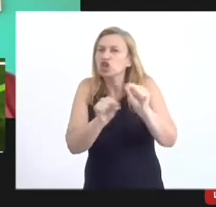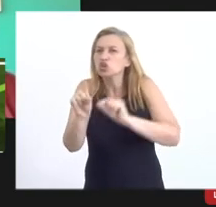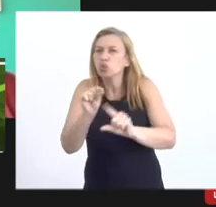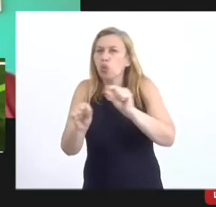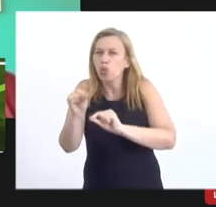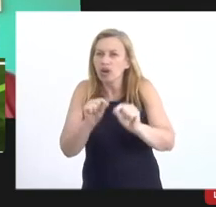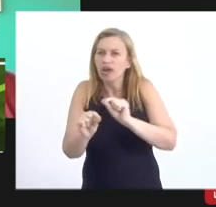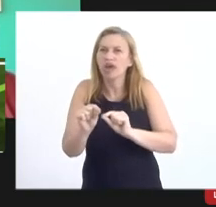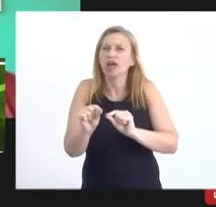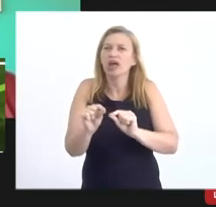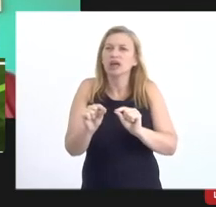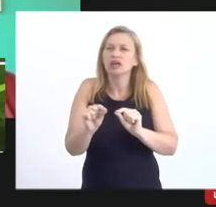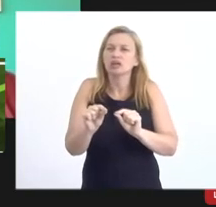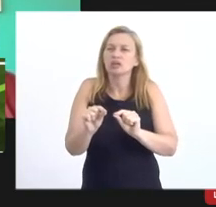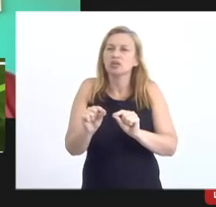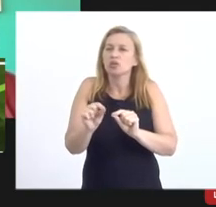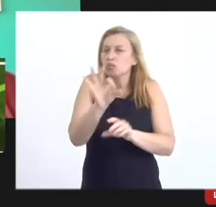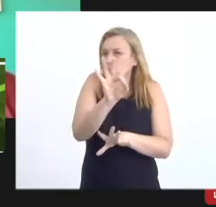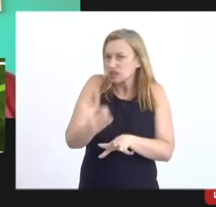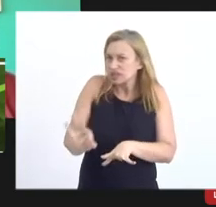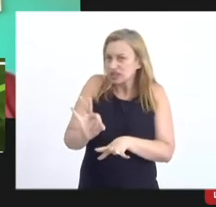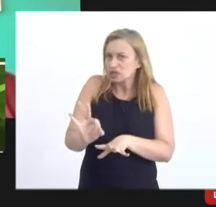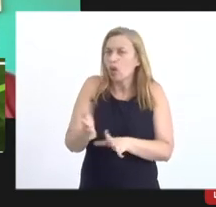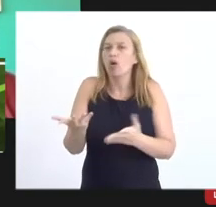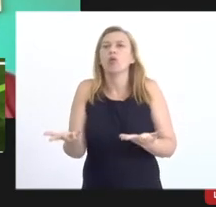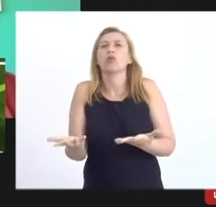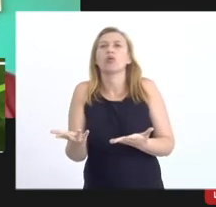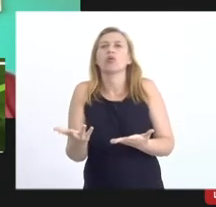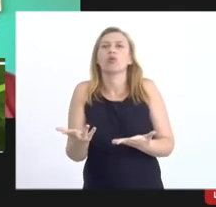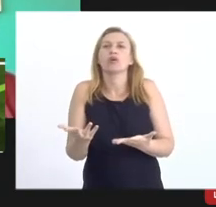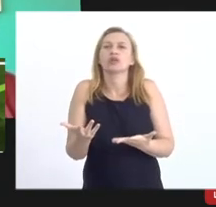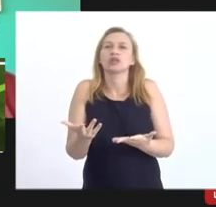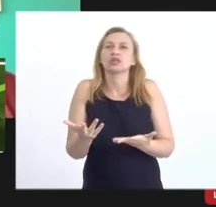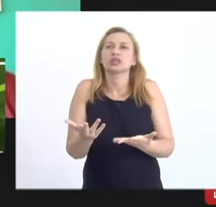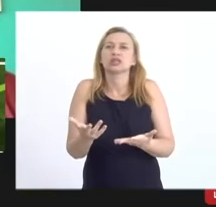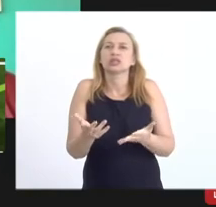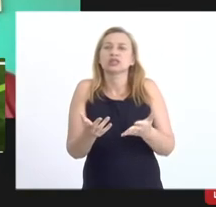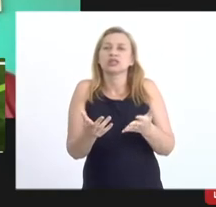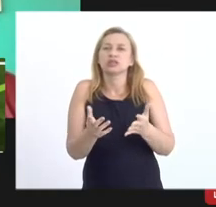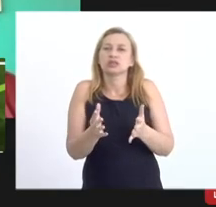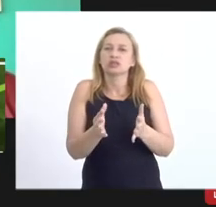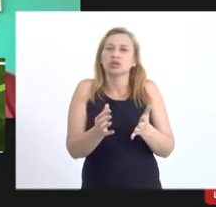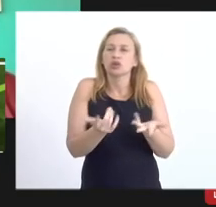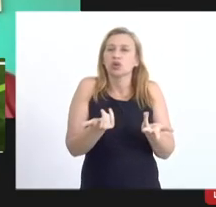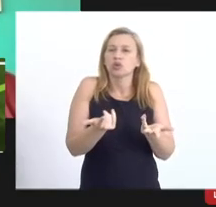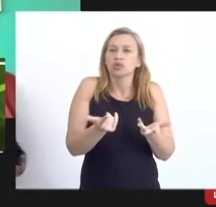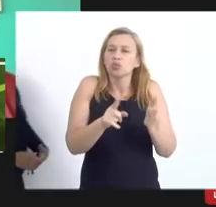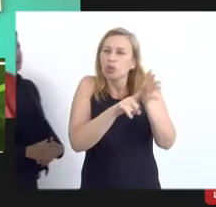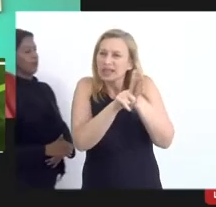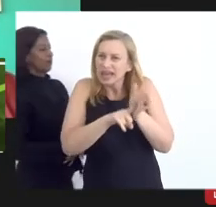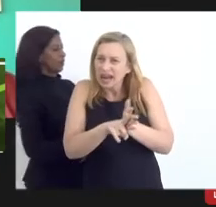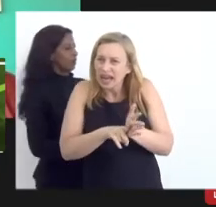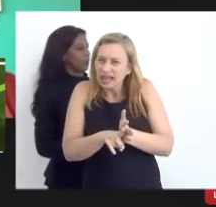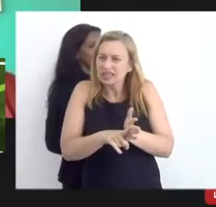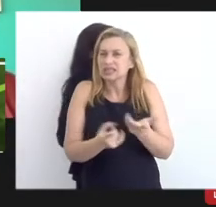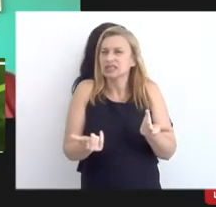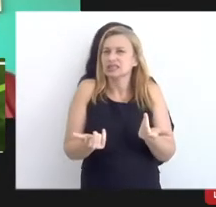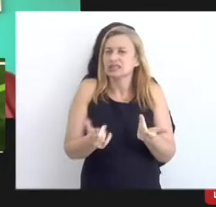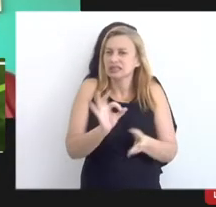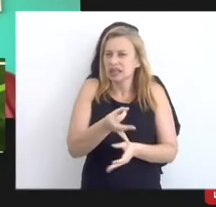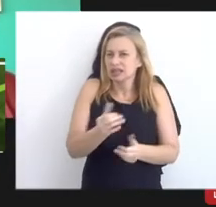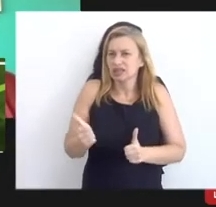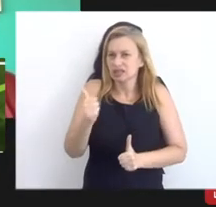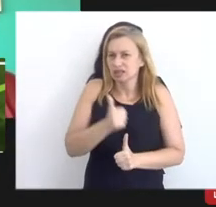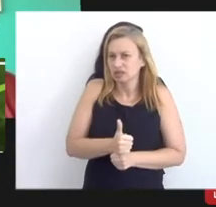um percentual pra fazer uma pra fazer uma malha fina pra fazer uma análise fiscalização ali